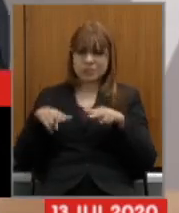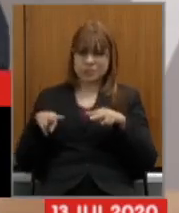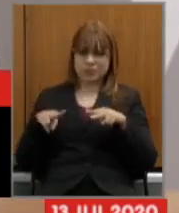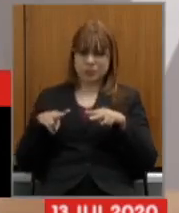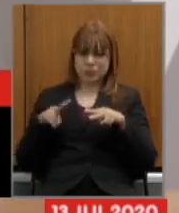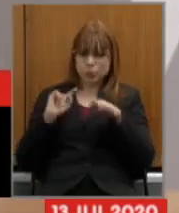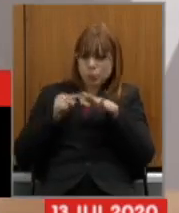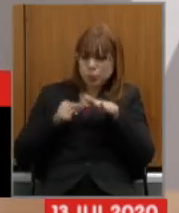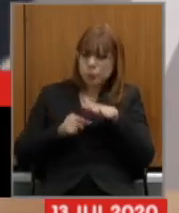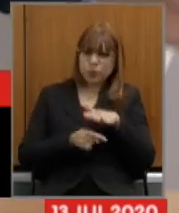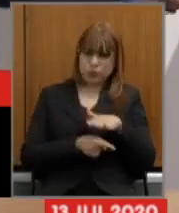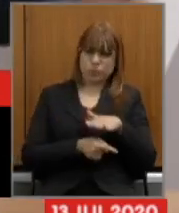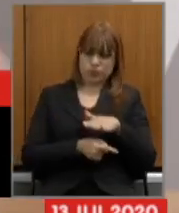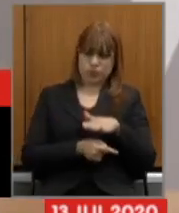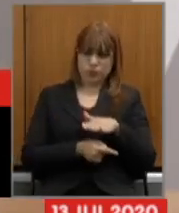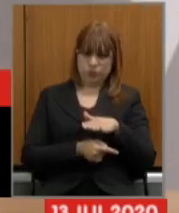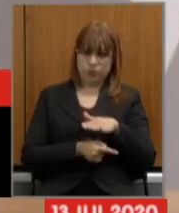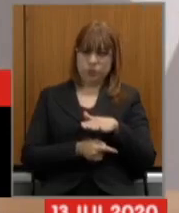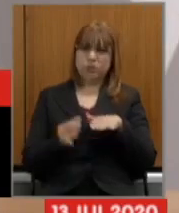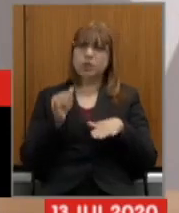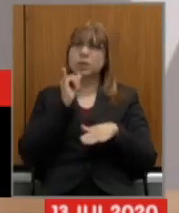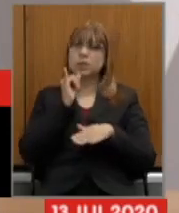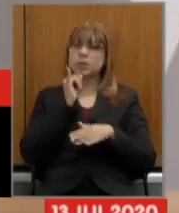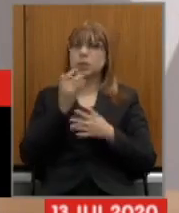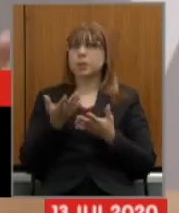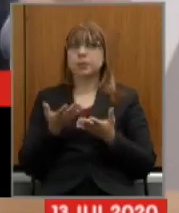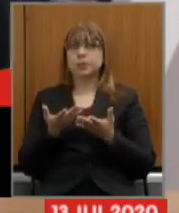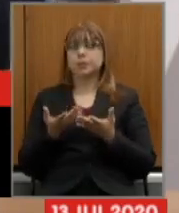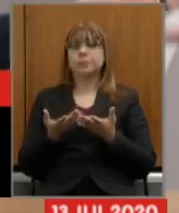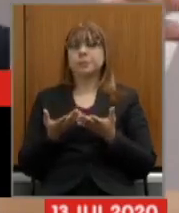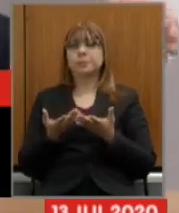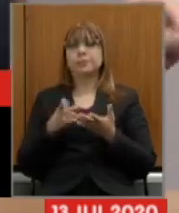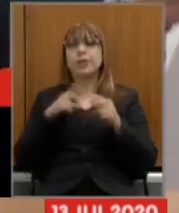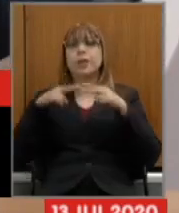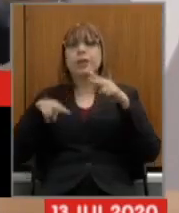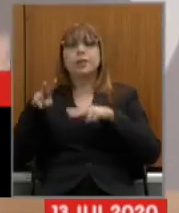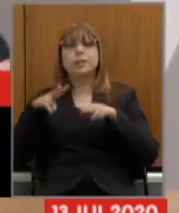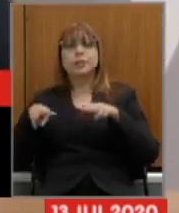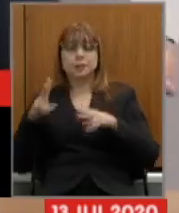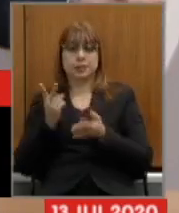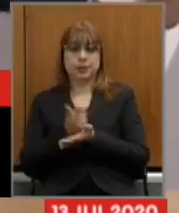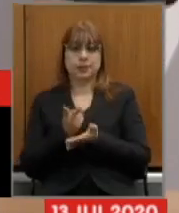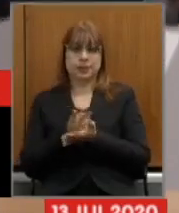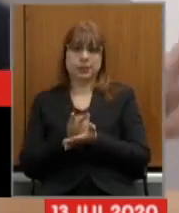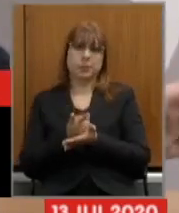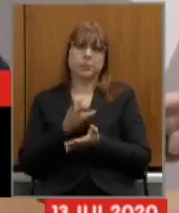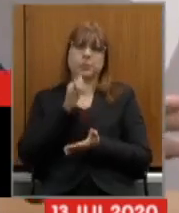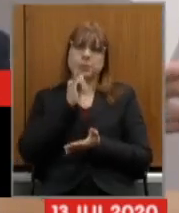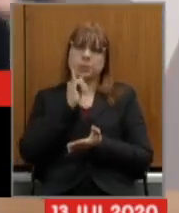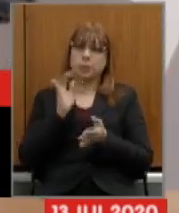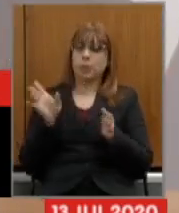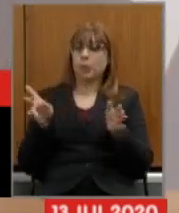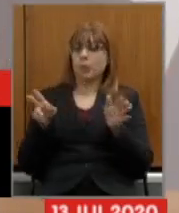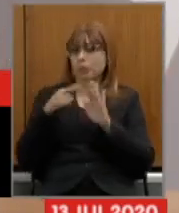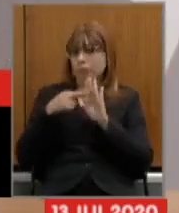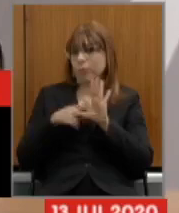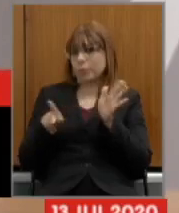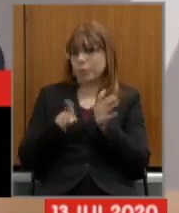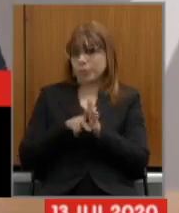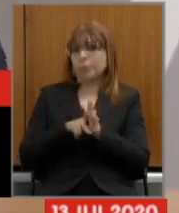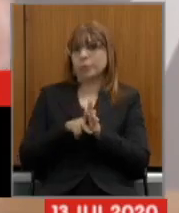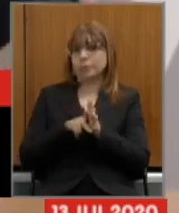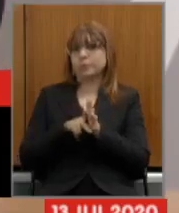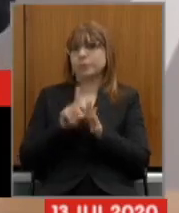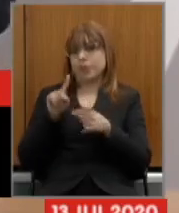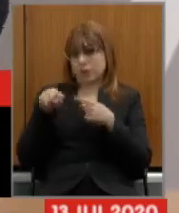profunda quando por exemplo a gente tem algumas análises que são feitas de alguns regimes próprios e eu estou aqui com